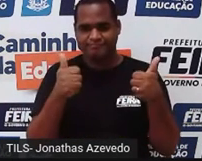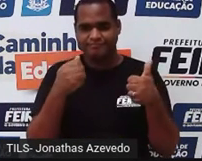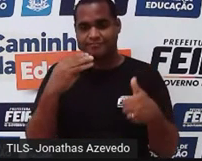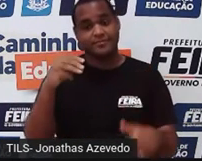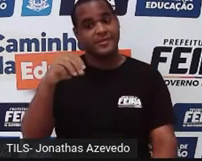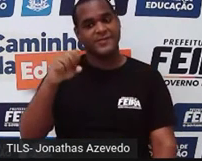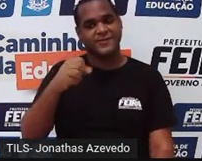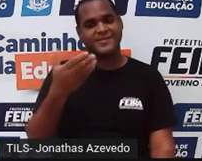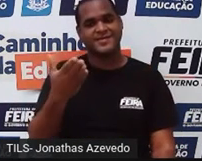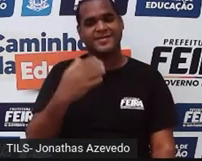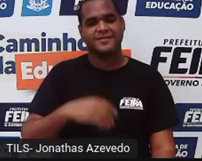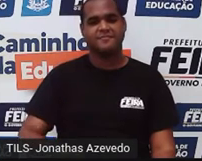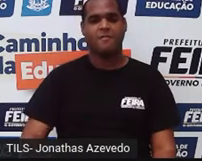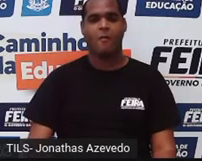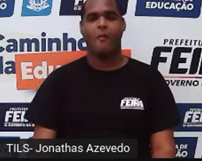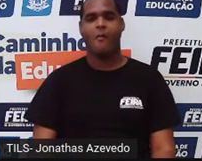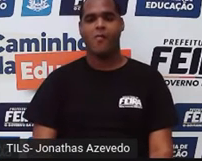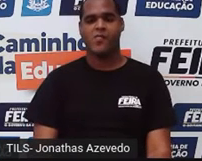segundos. É isso aí.